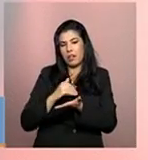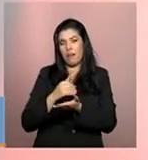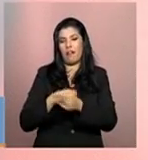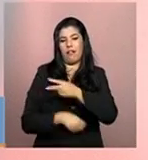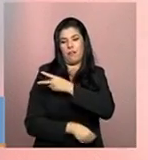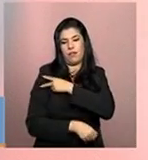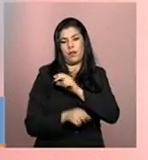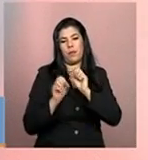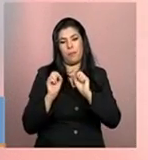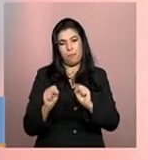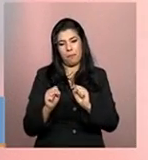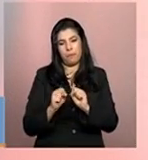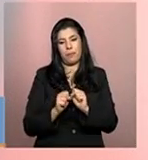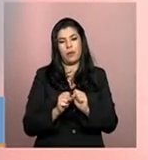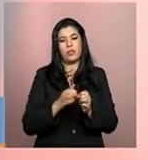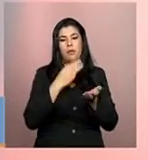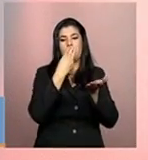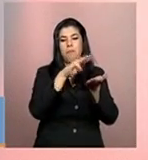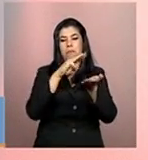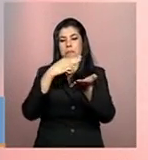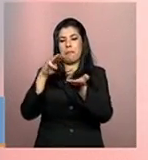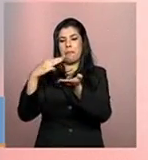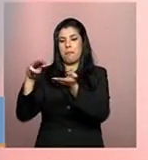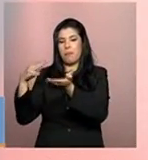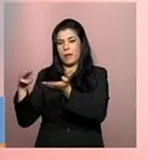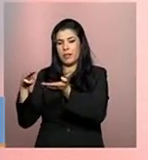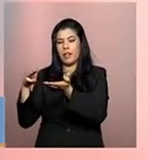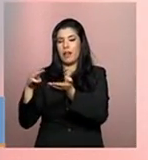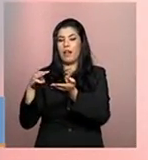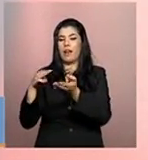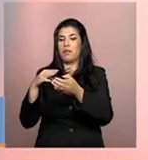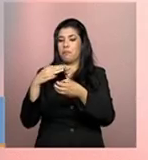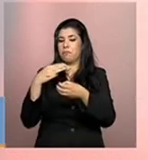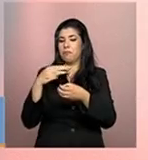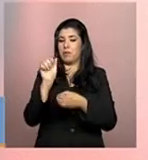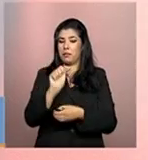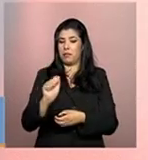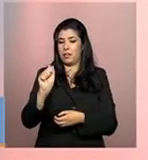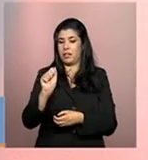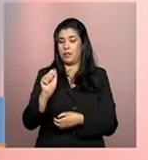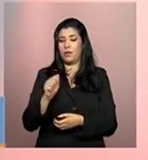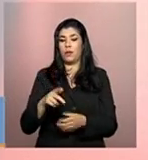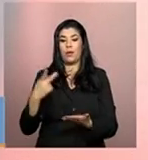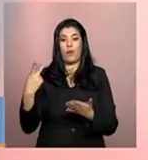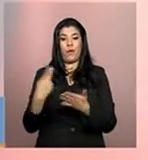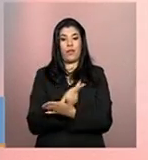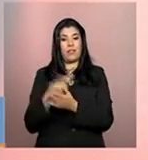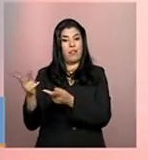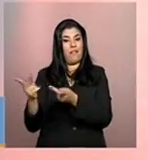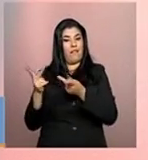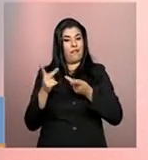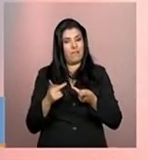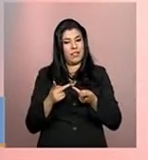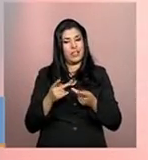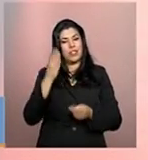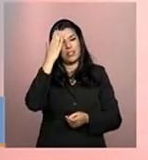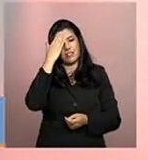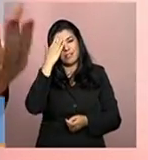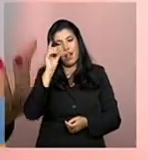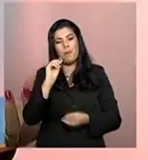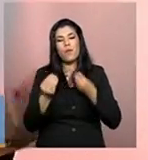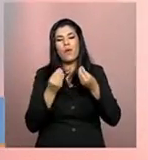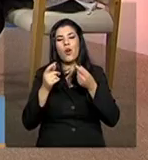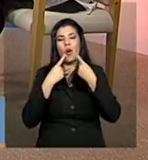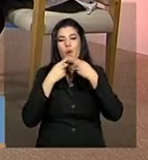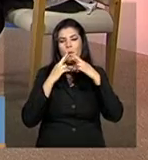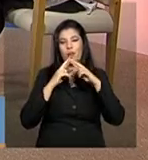pode enviar para as entidades para que, no momento da visita técnica, elas saibam exatamente já o que elas têm que responder. E que